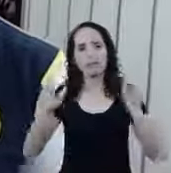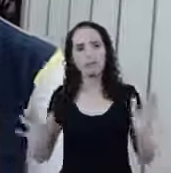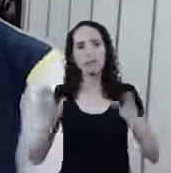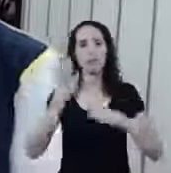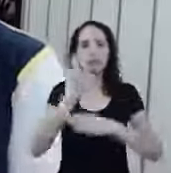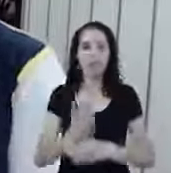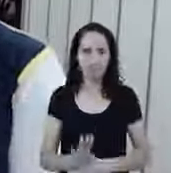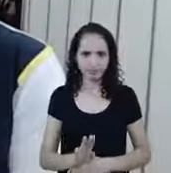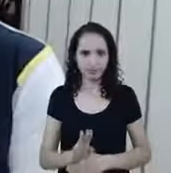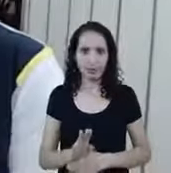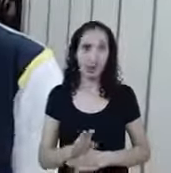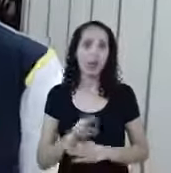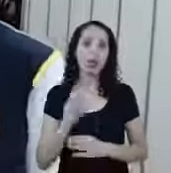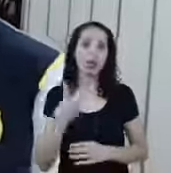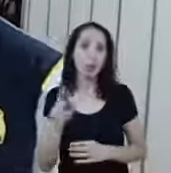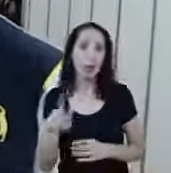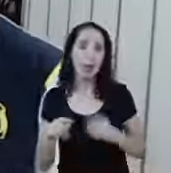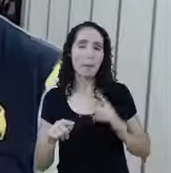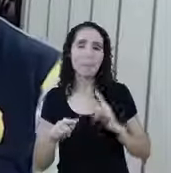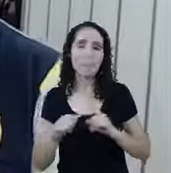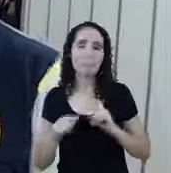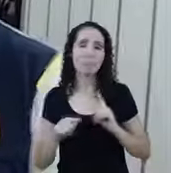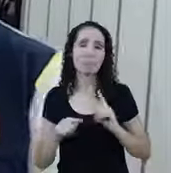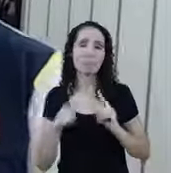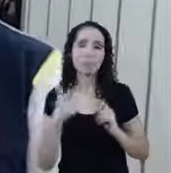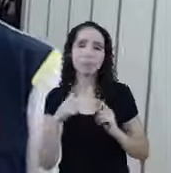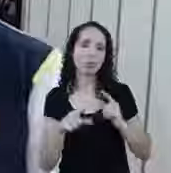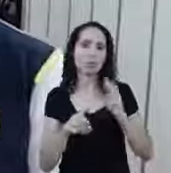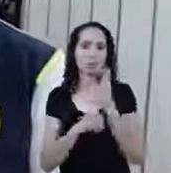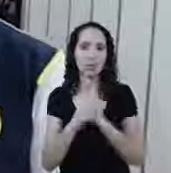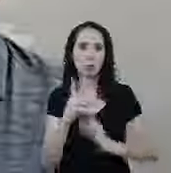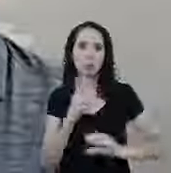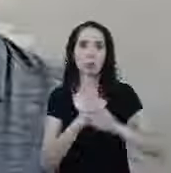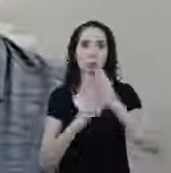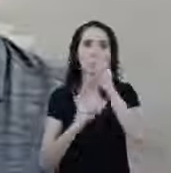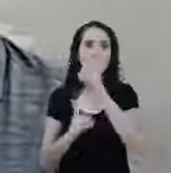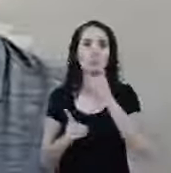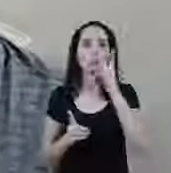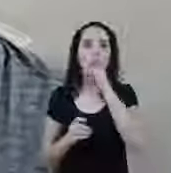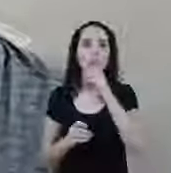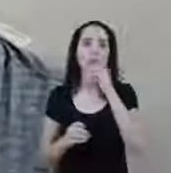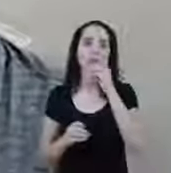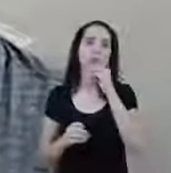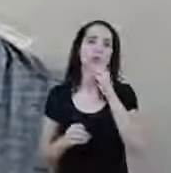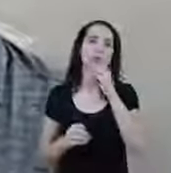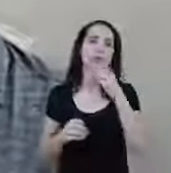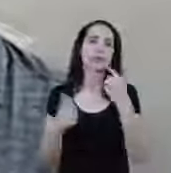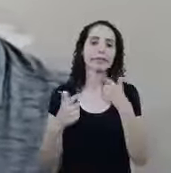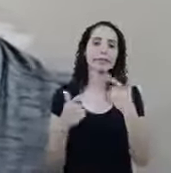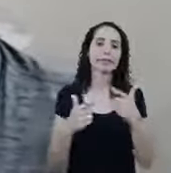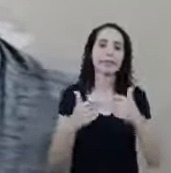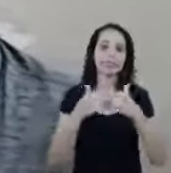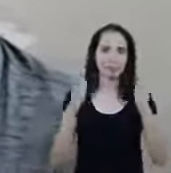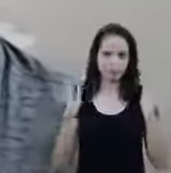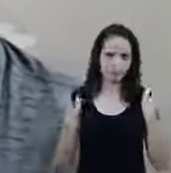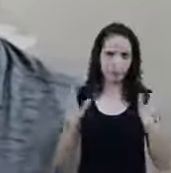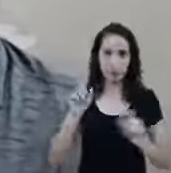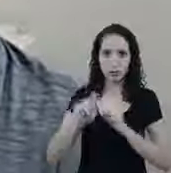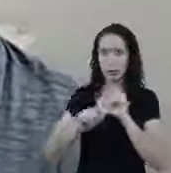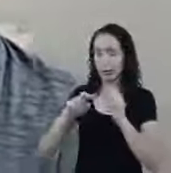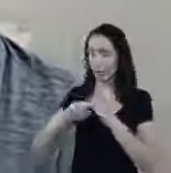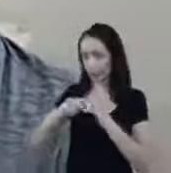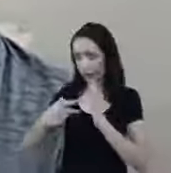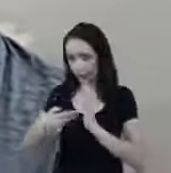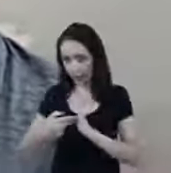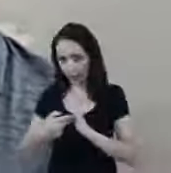Você não tem o culto de domingo Porque a sua igreja não está aberta Mas é o paradigma Culto, clero, domingo Sacerdote Todo mundo acha